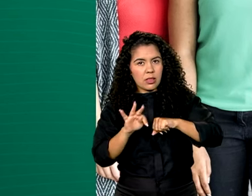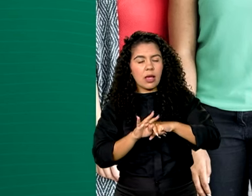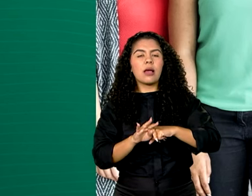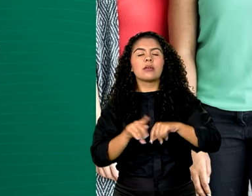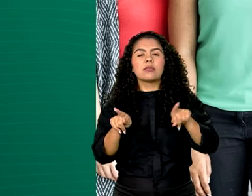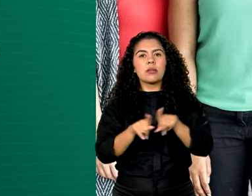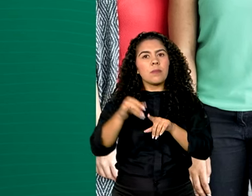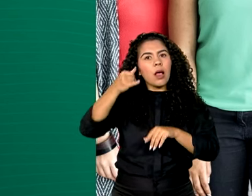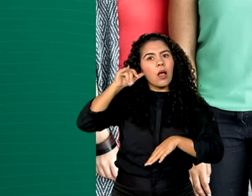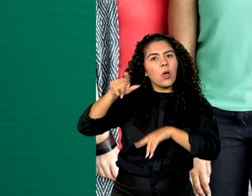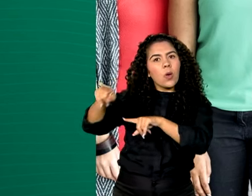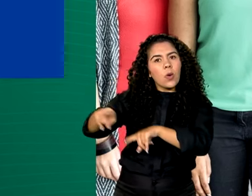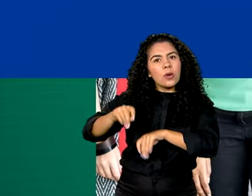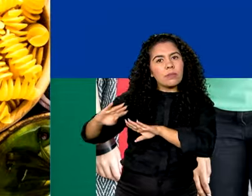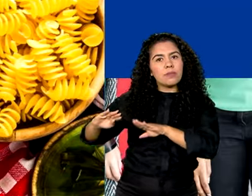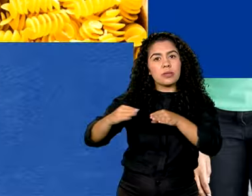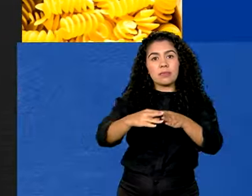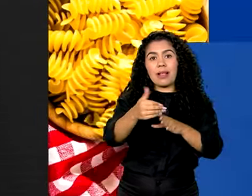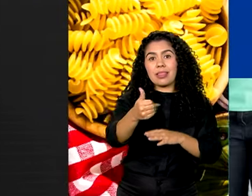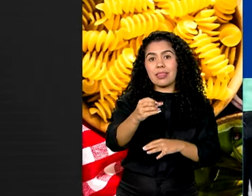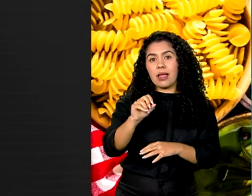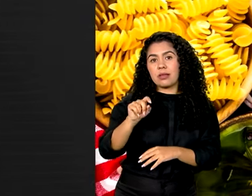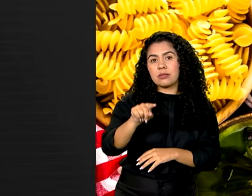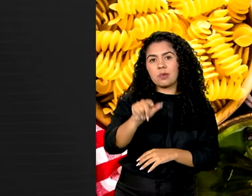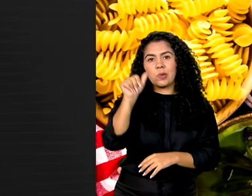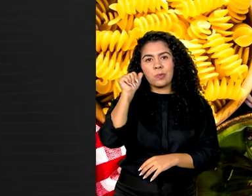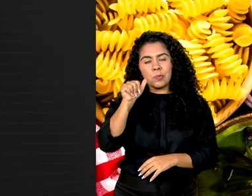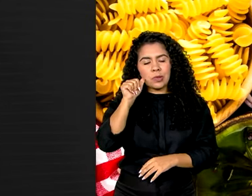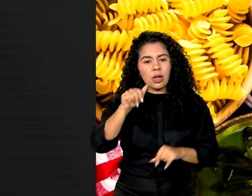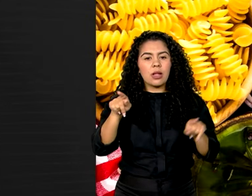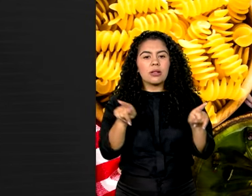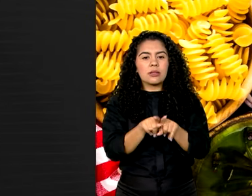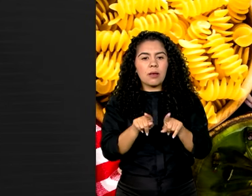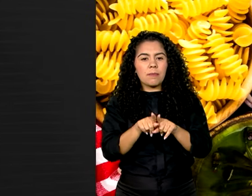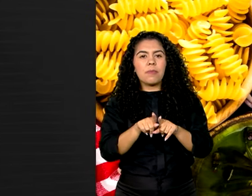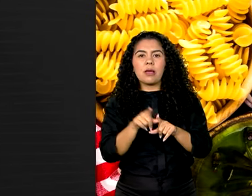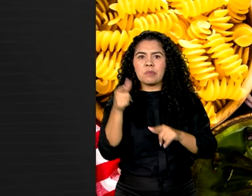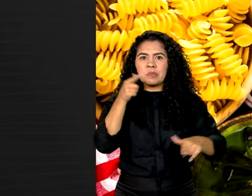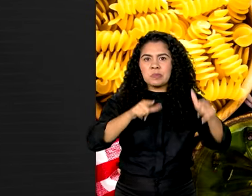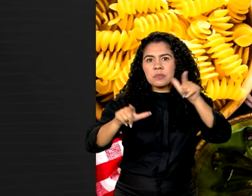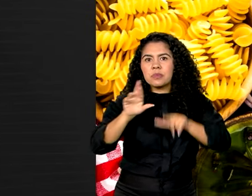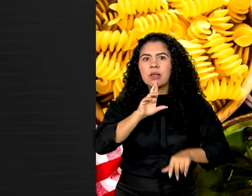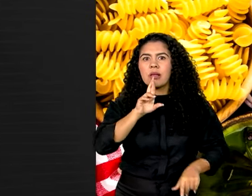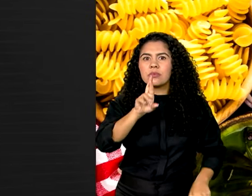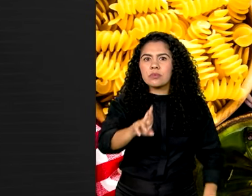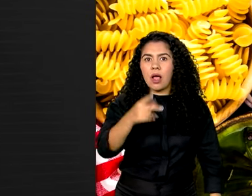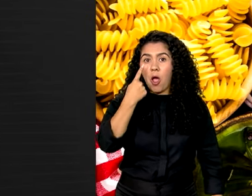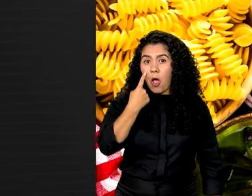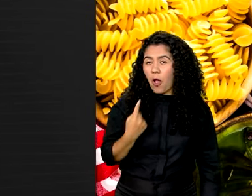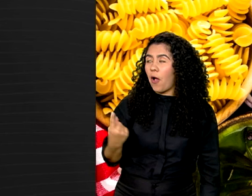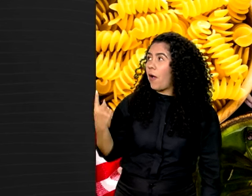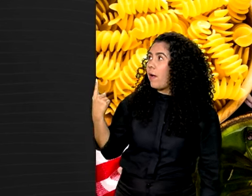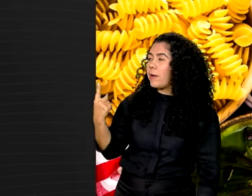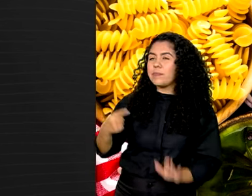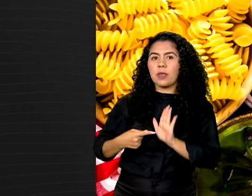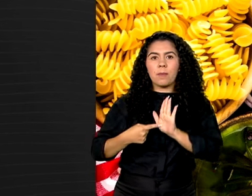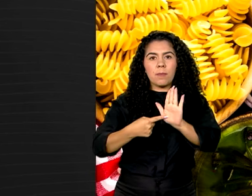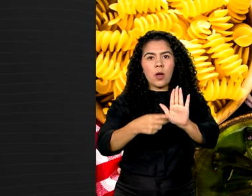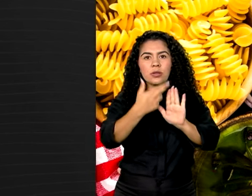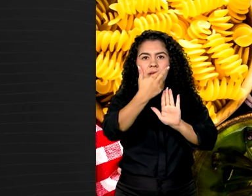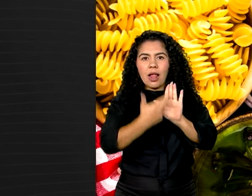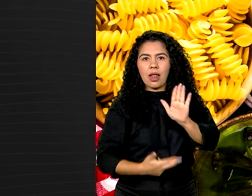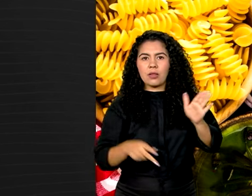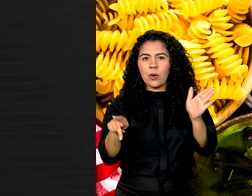para mais de 10 mil mulheres. E as ações coordenadas vêm dando resultado. É o que mostra o relatório das Nações